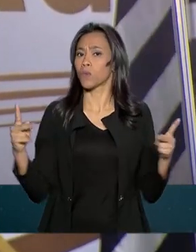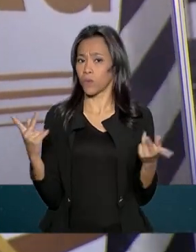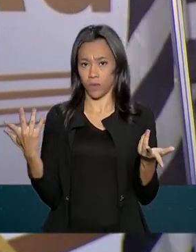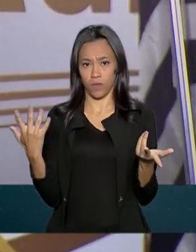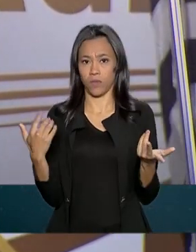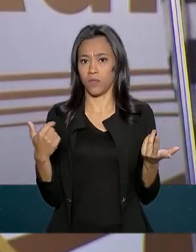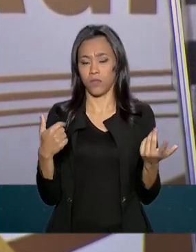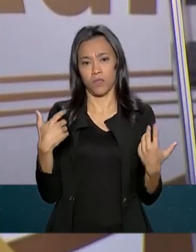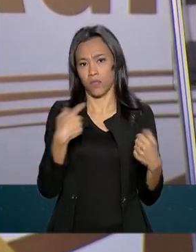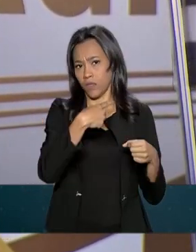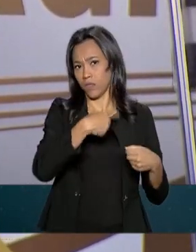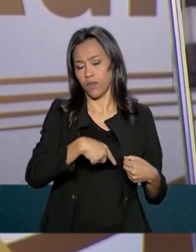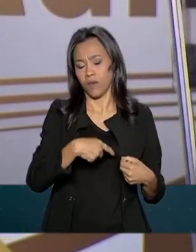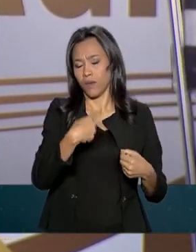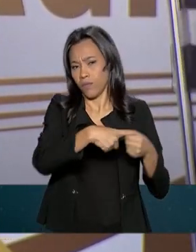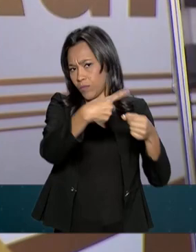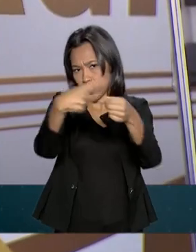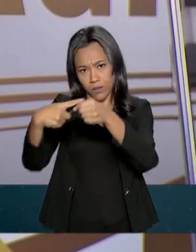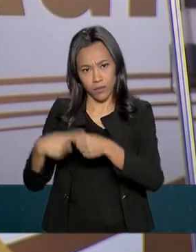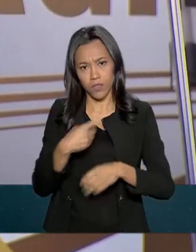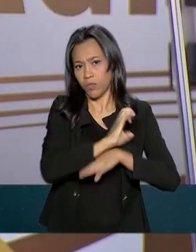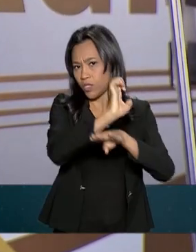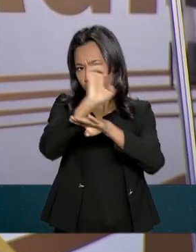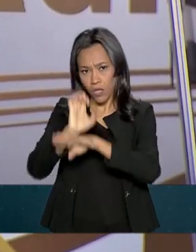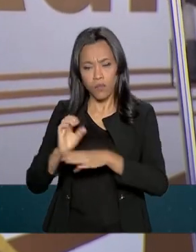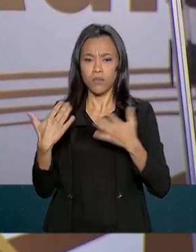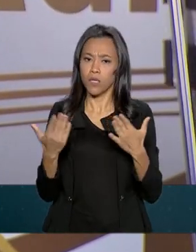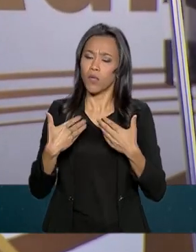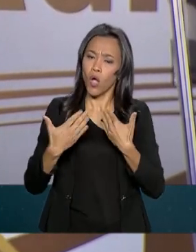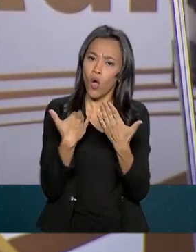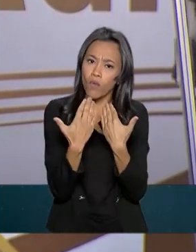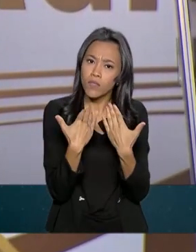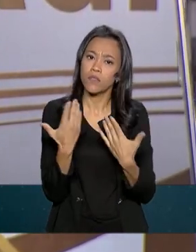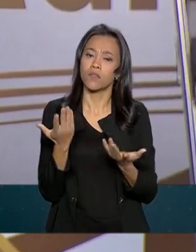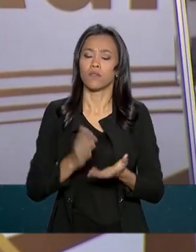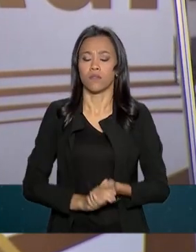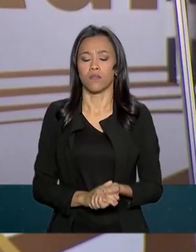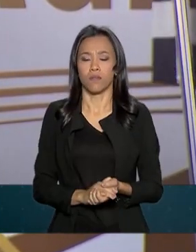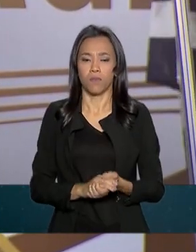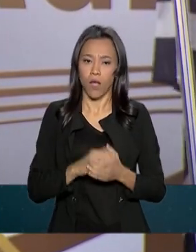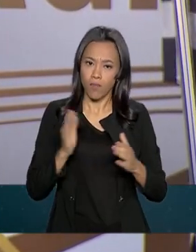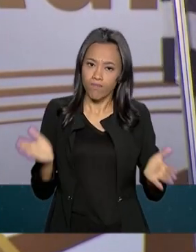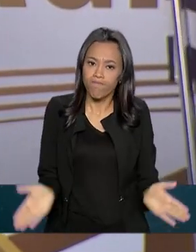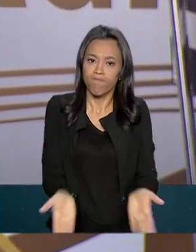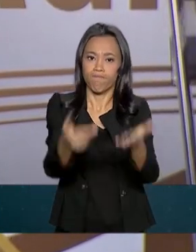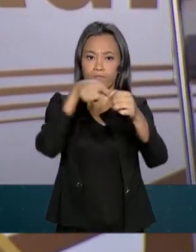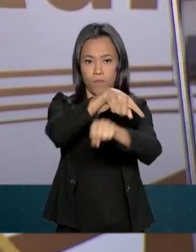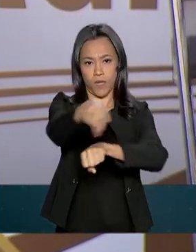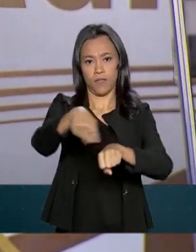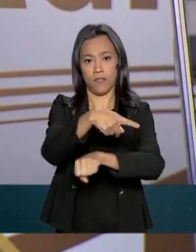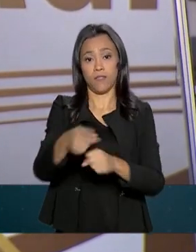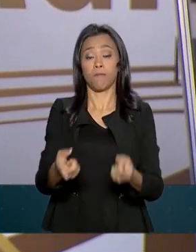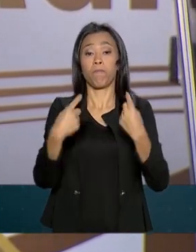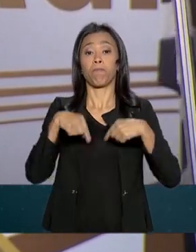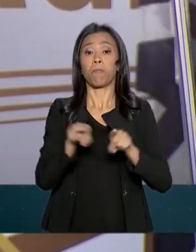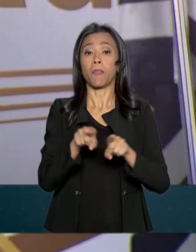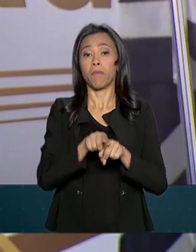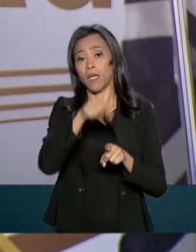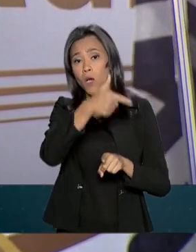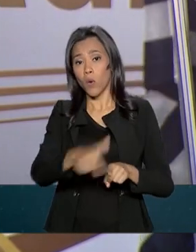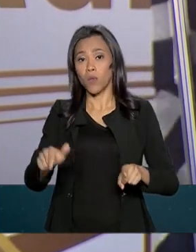seu município, Estado ou União. Estamos tomando medidas também na questão da infraestrutura,